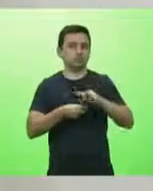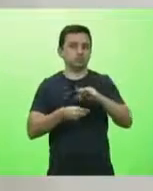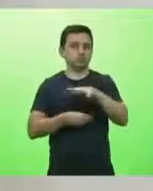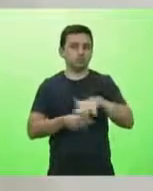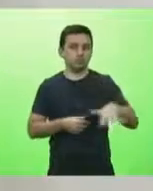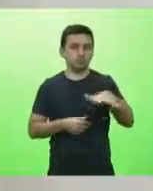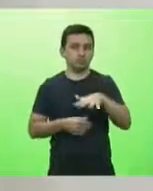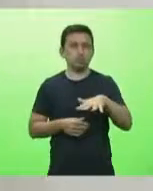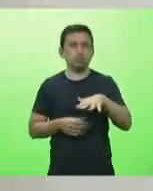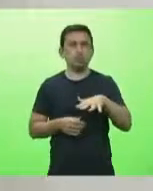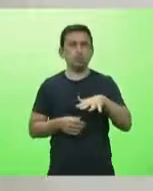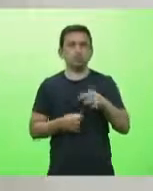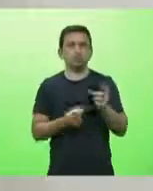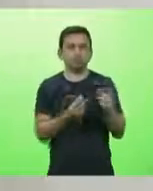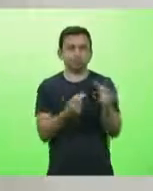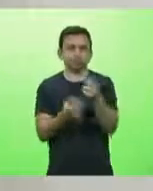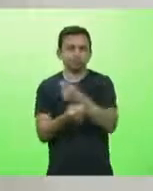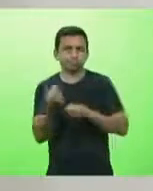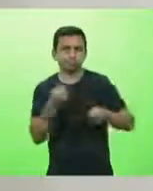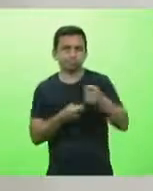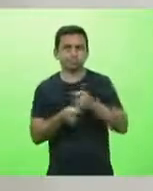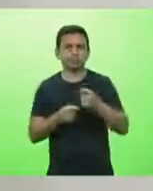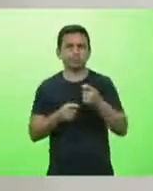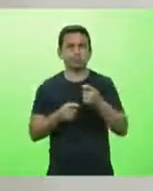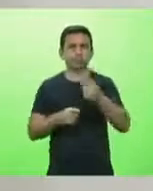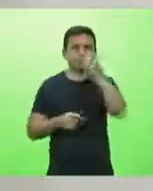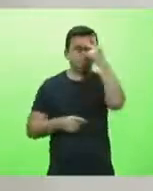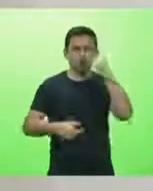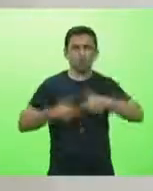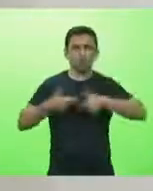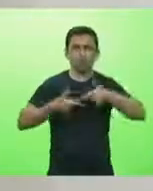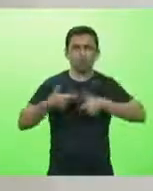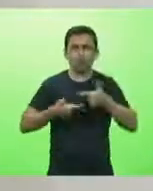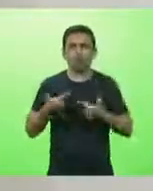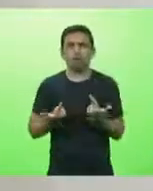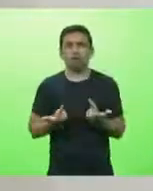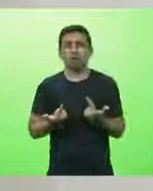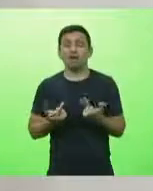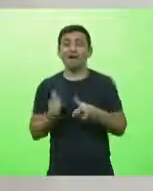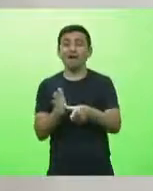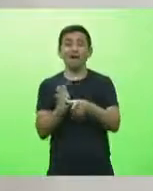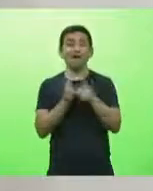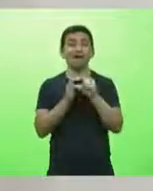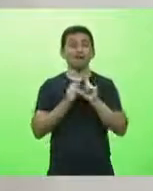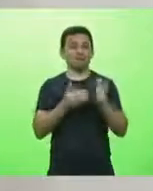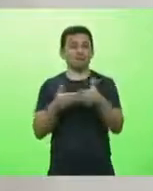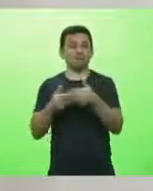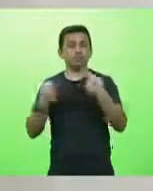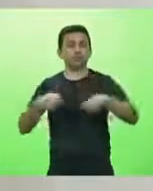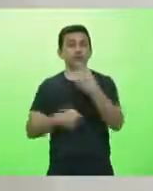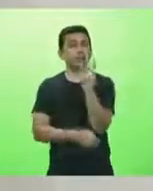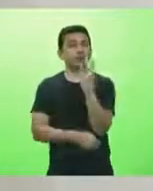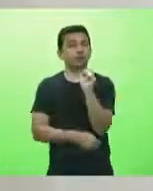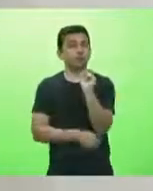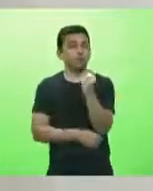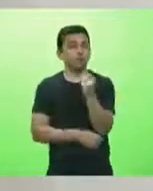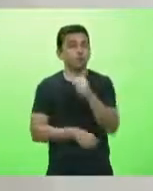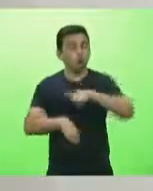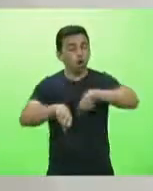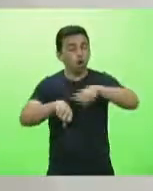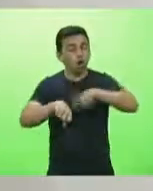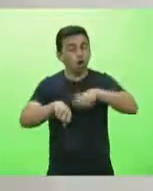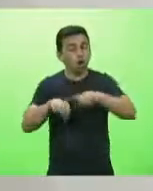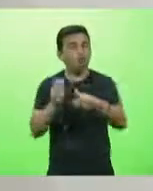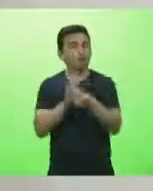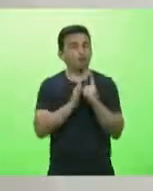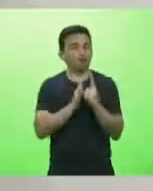do comércio, os empregadores, os empregados, antes de decretar um lockdown. E que isso seja feito com pelo menos 48 horas de antecedência para